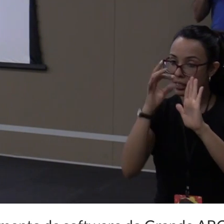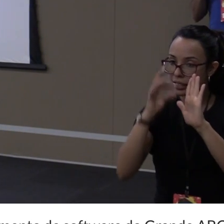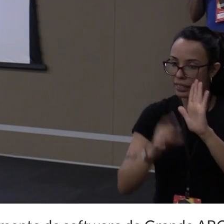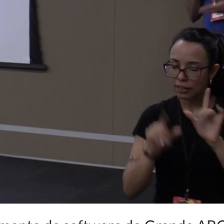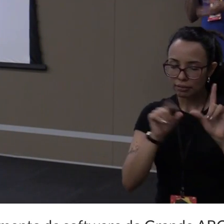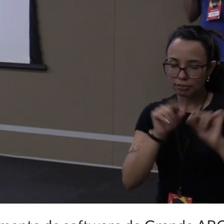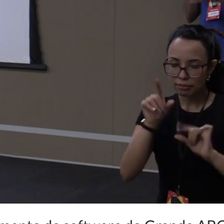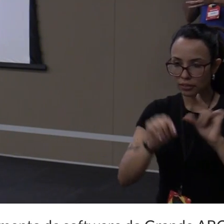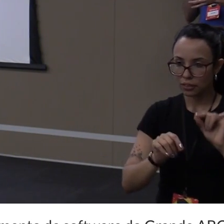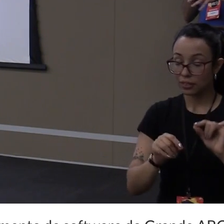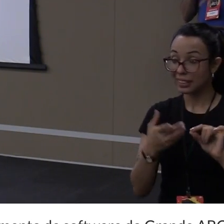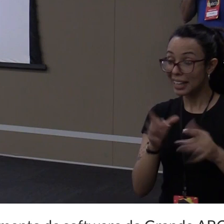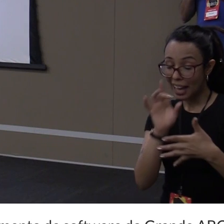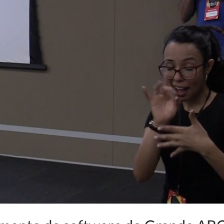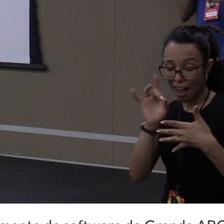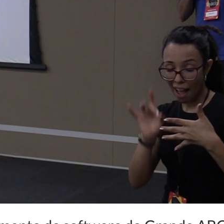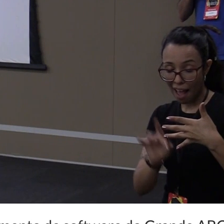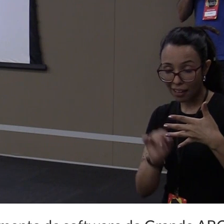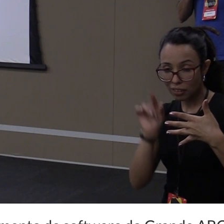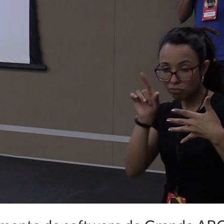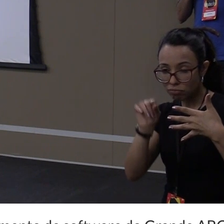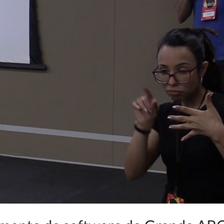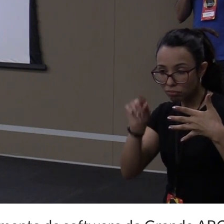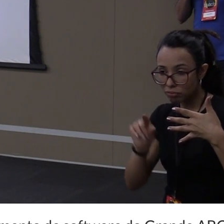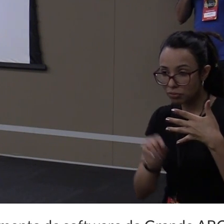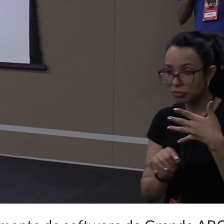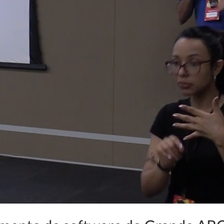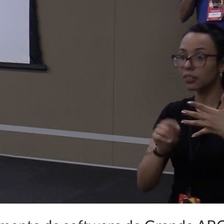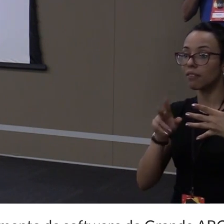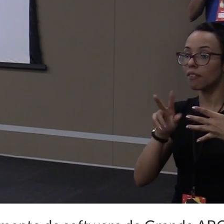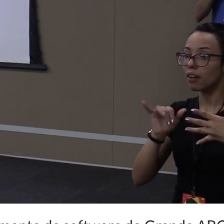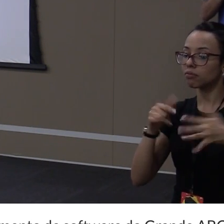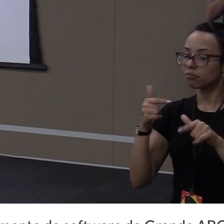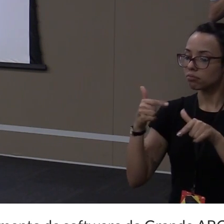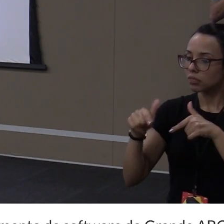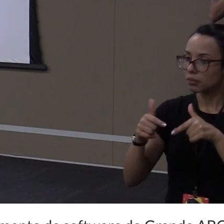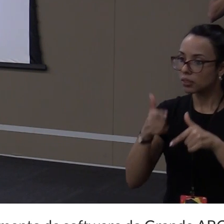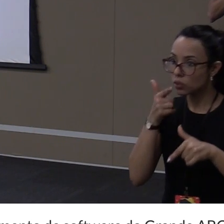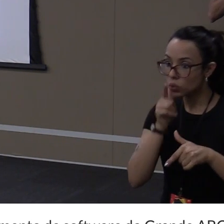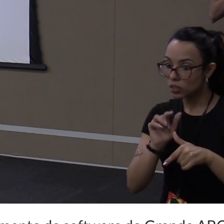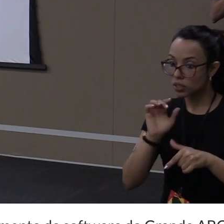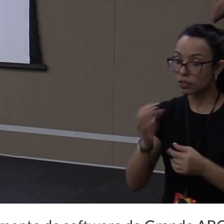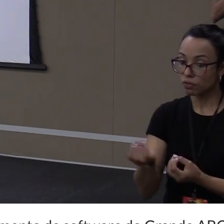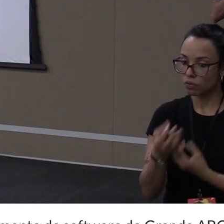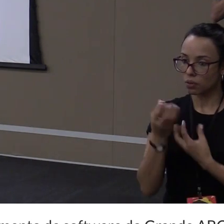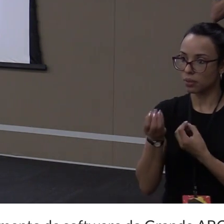Então, para cada um desses seletores, eu vou trabalhar em cima deles para poder pegar a informação que eu quero.